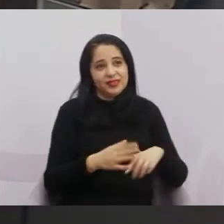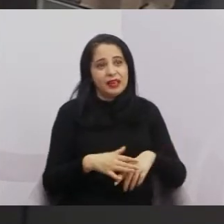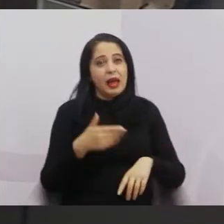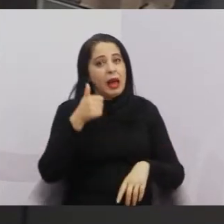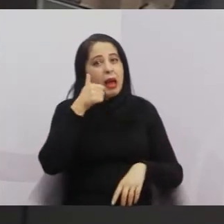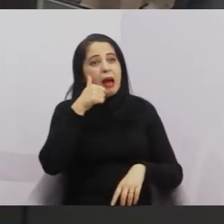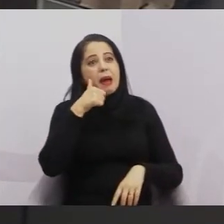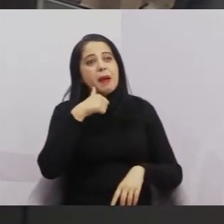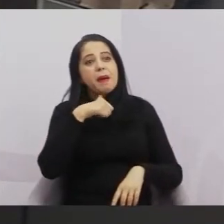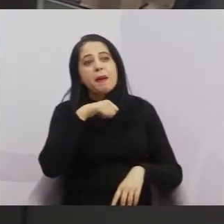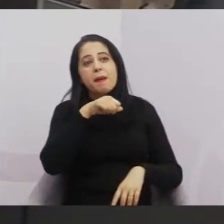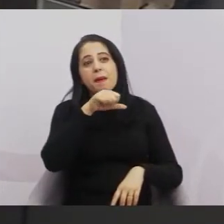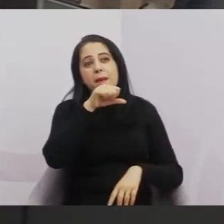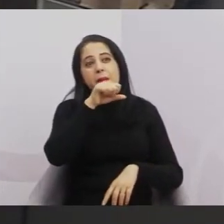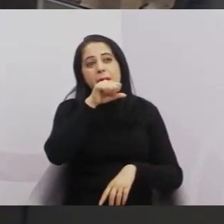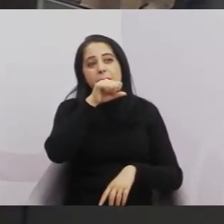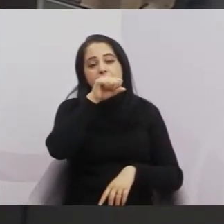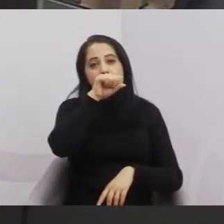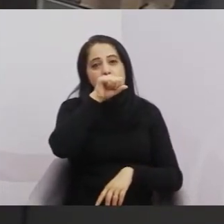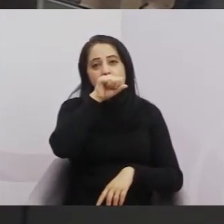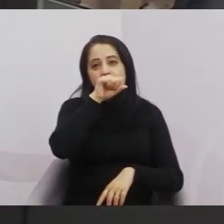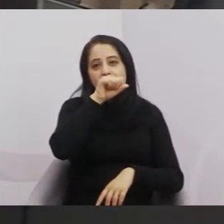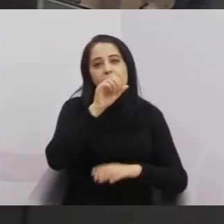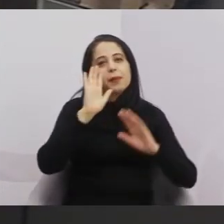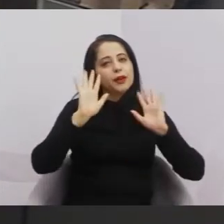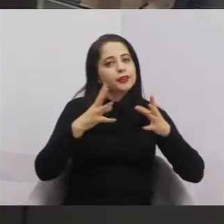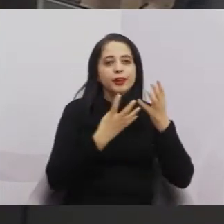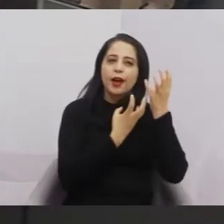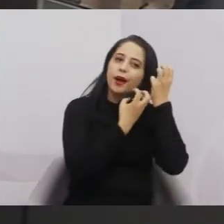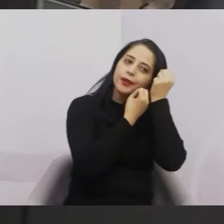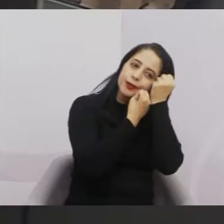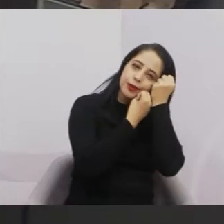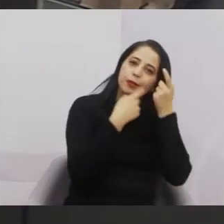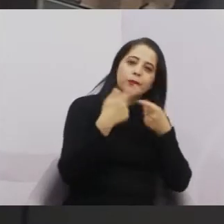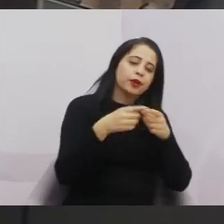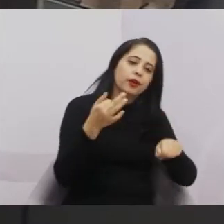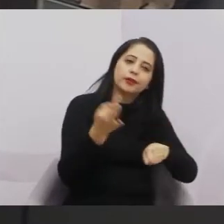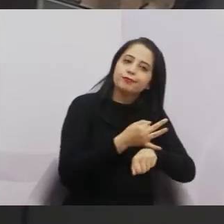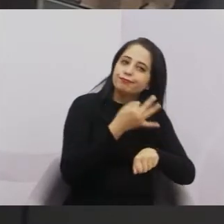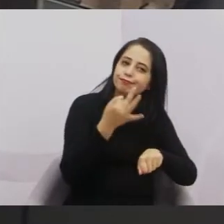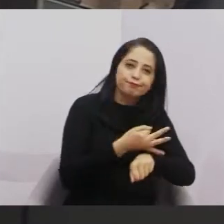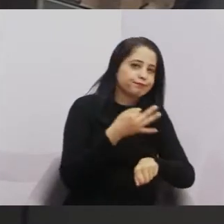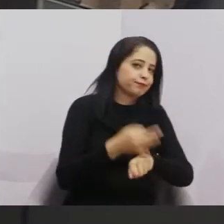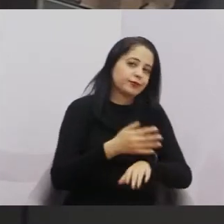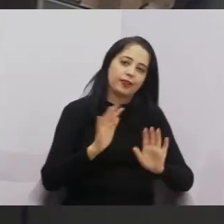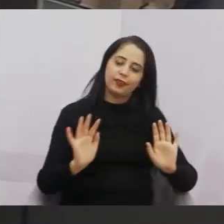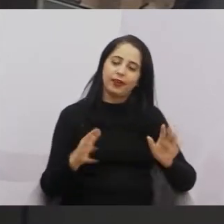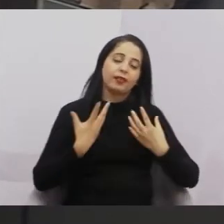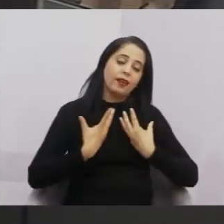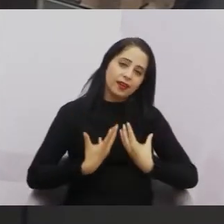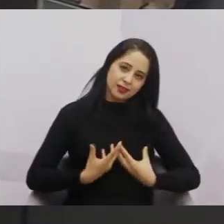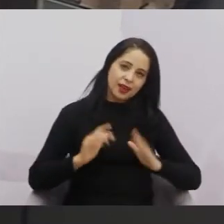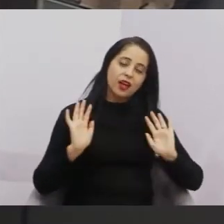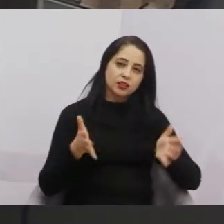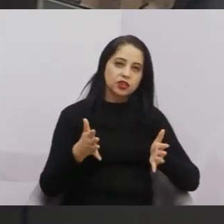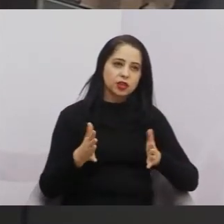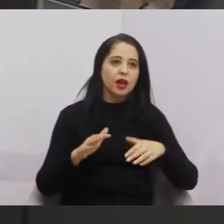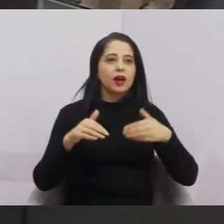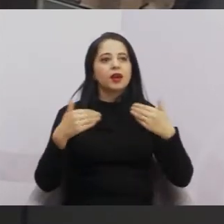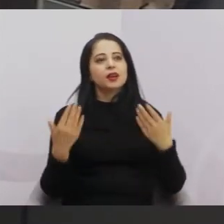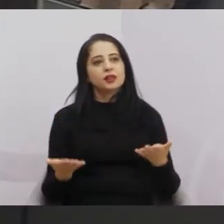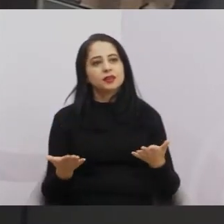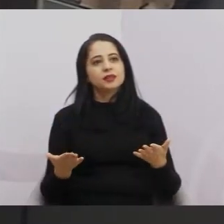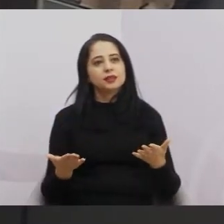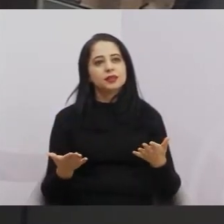Minha mãe mesmo já mandou uma mensagem para mim que ela está indo dormindo, que ela não aguenta mais. Entendeu? Então, acho que a gente tem que ser realista. Fora o